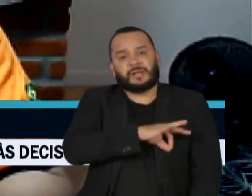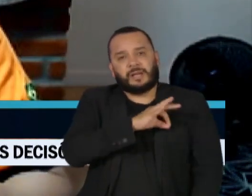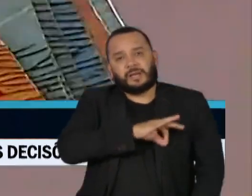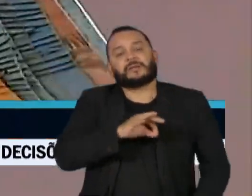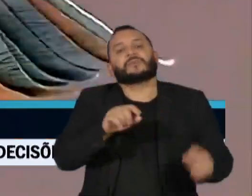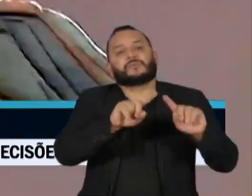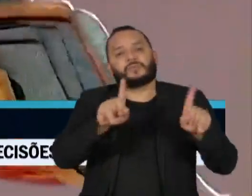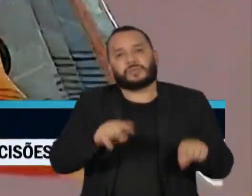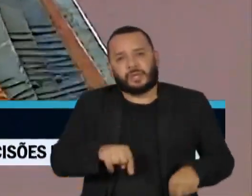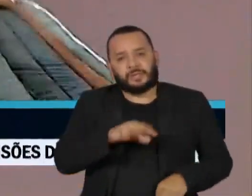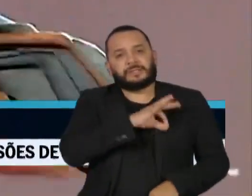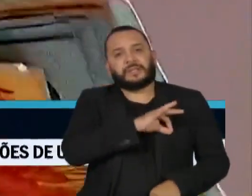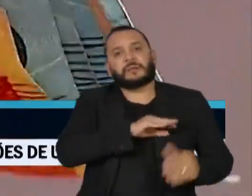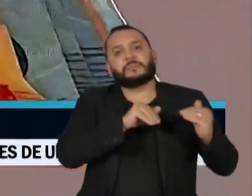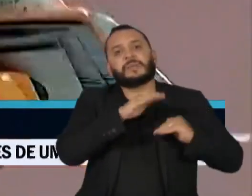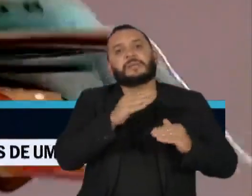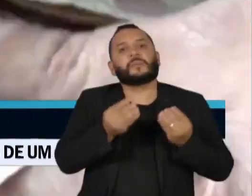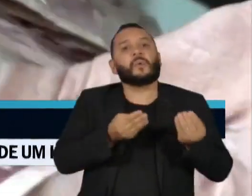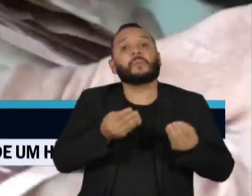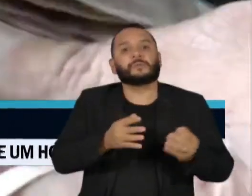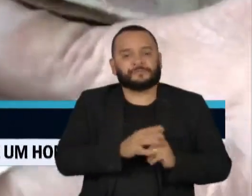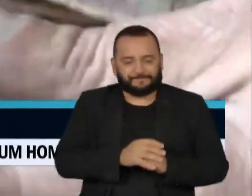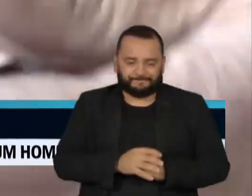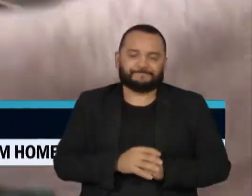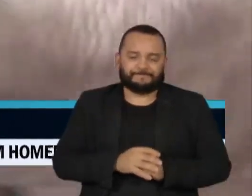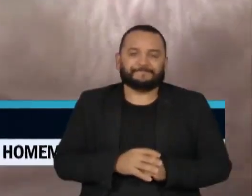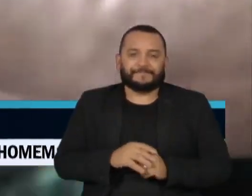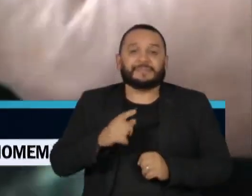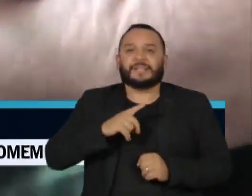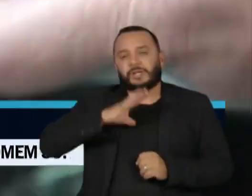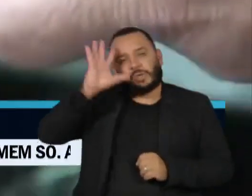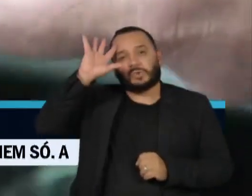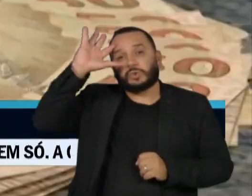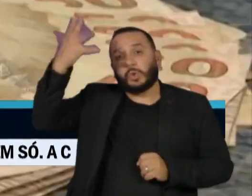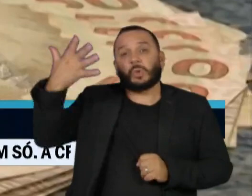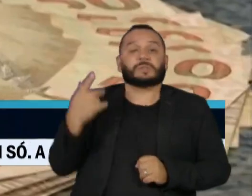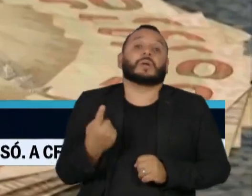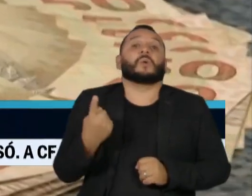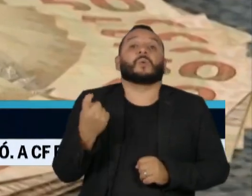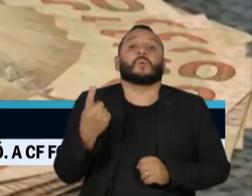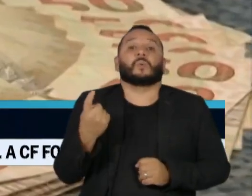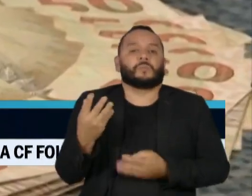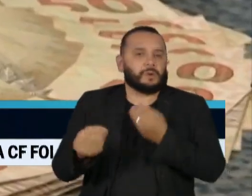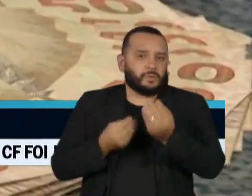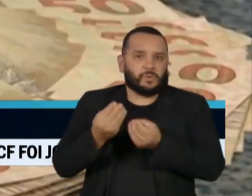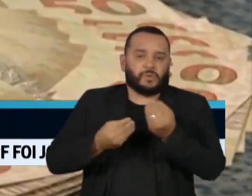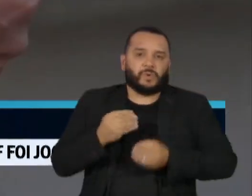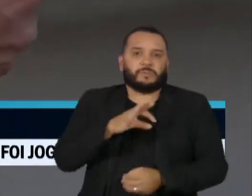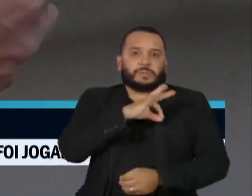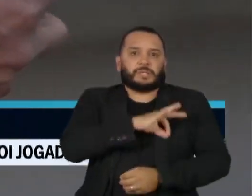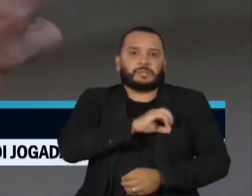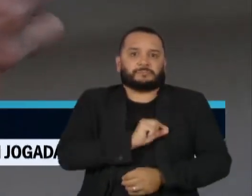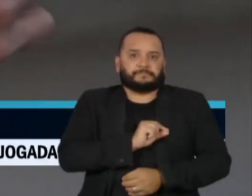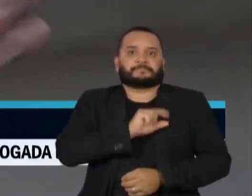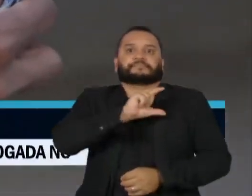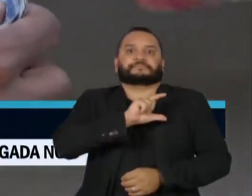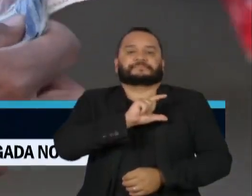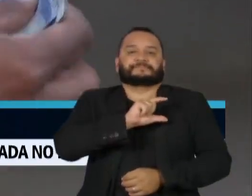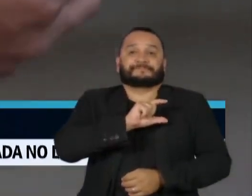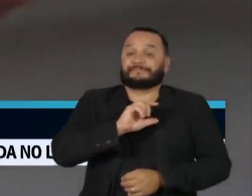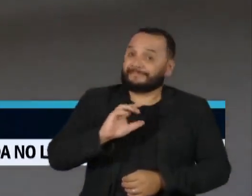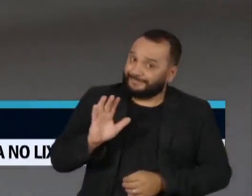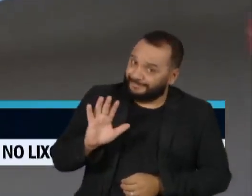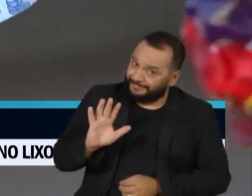salário mínimo. Uma das soluções apresentadas por economistas para diminuir o custo do aumento é a possibilidade